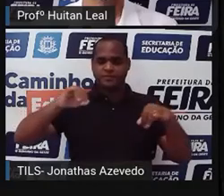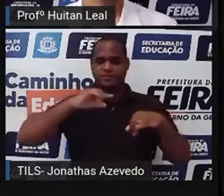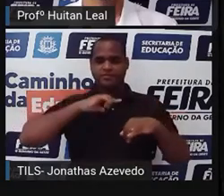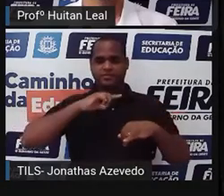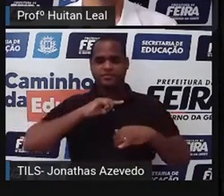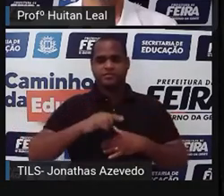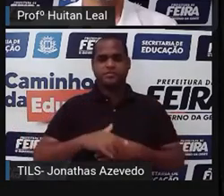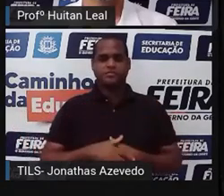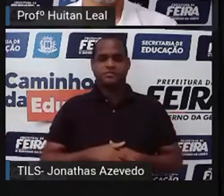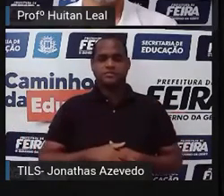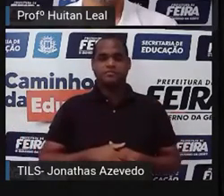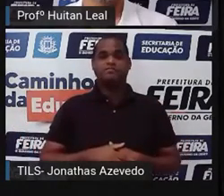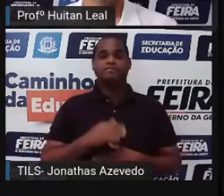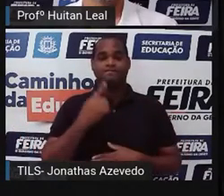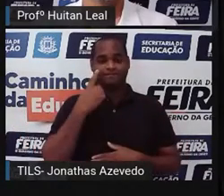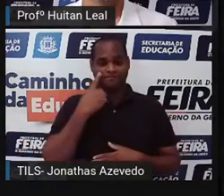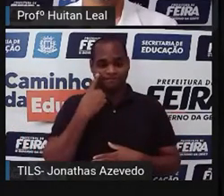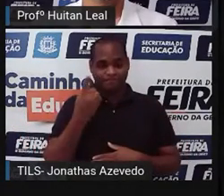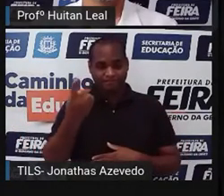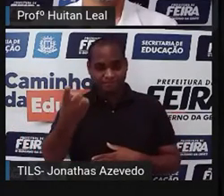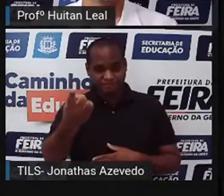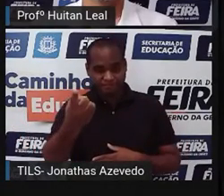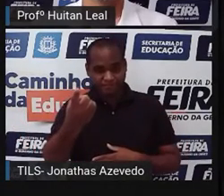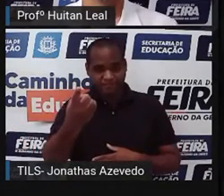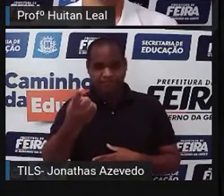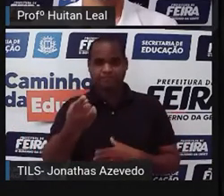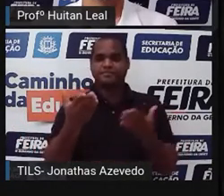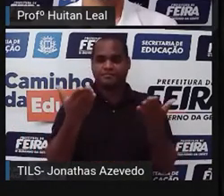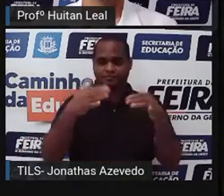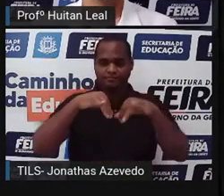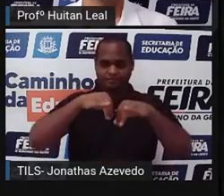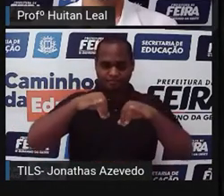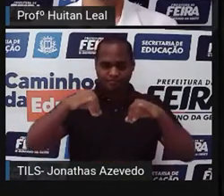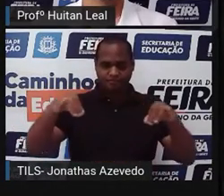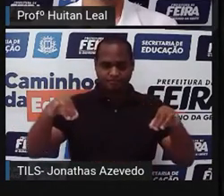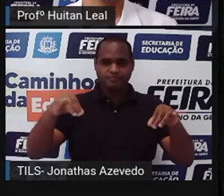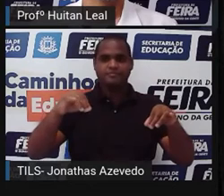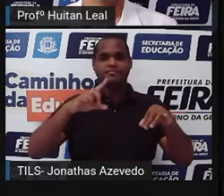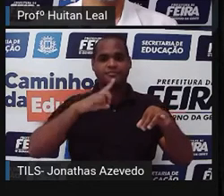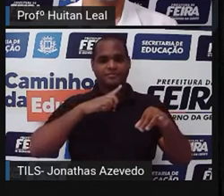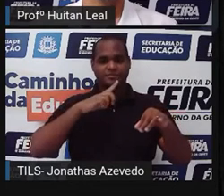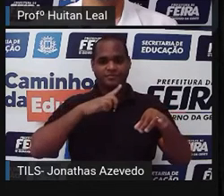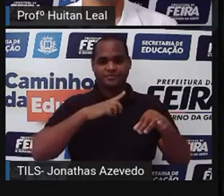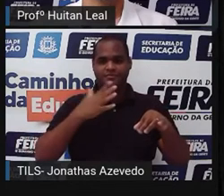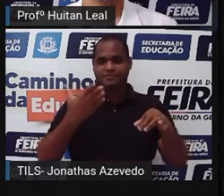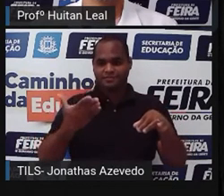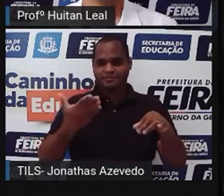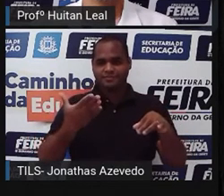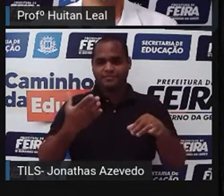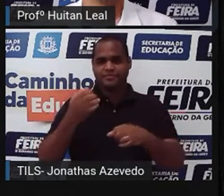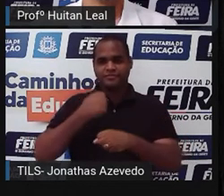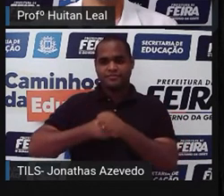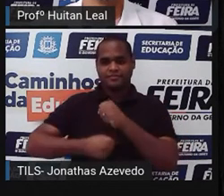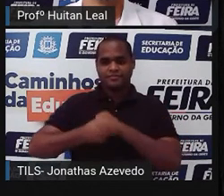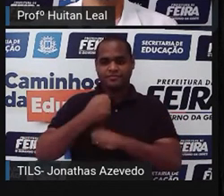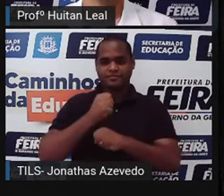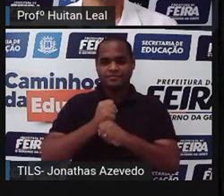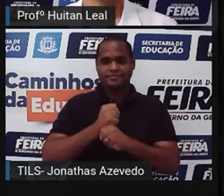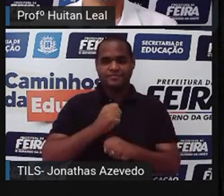Então, se nós observarmos essa notícia aqui, que é do ano de